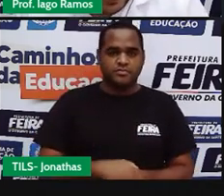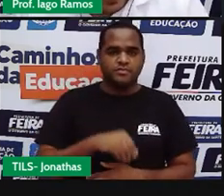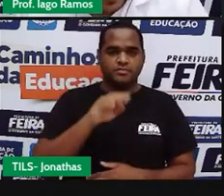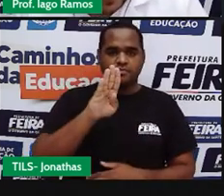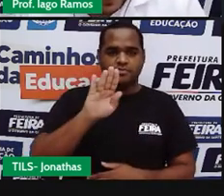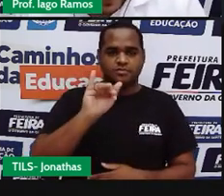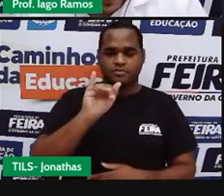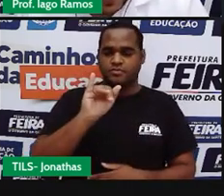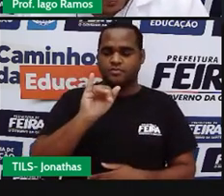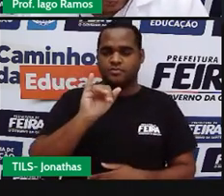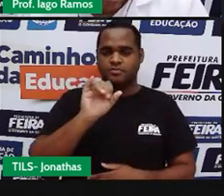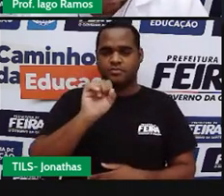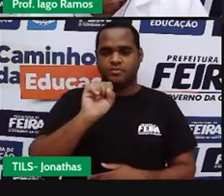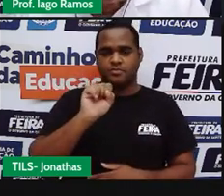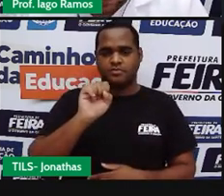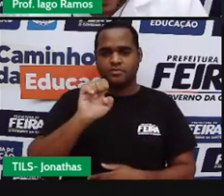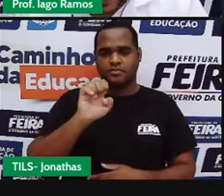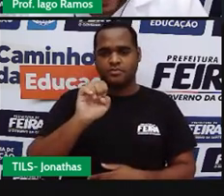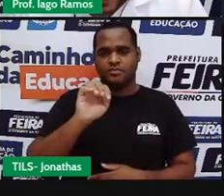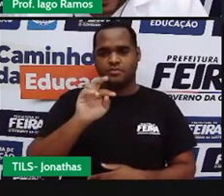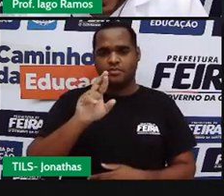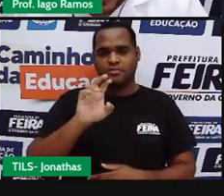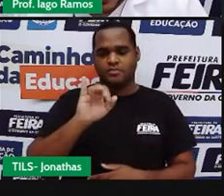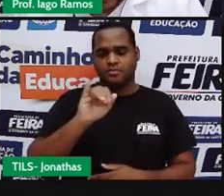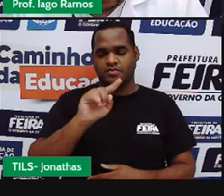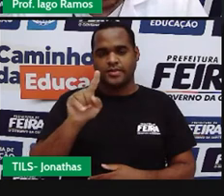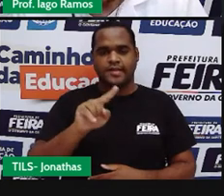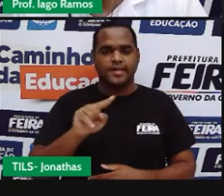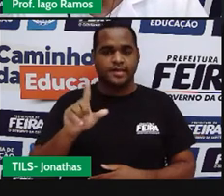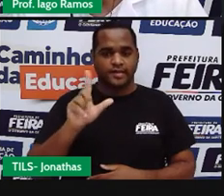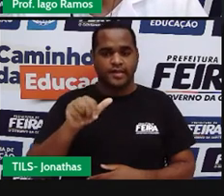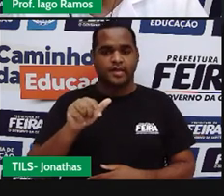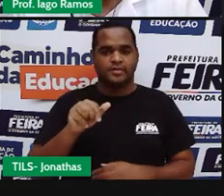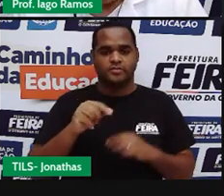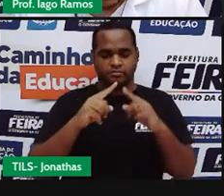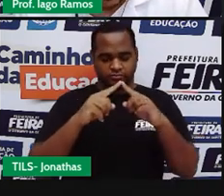Bicetriz de um ângulo.